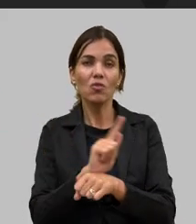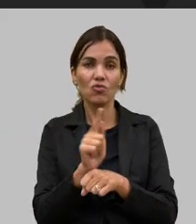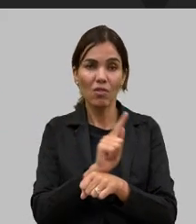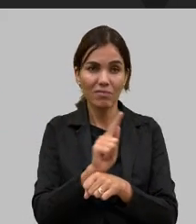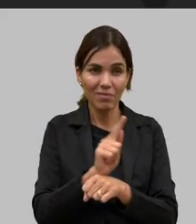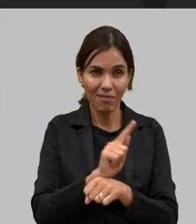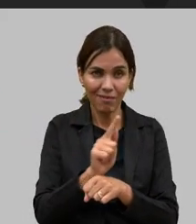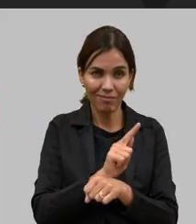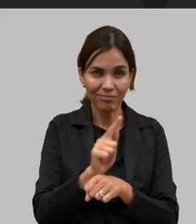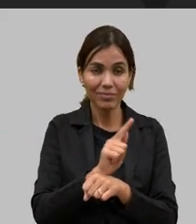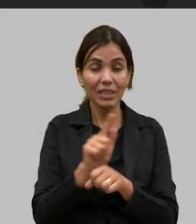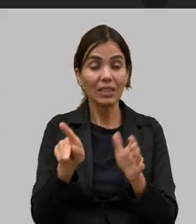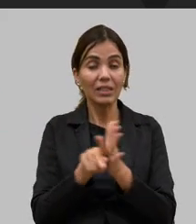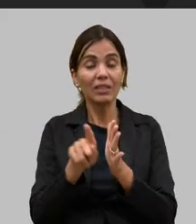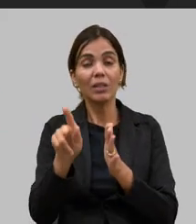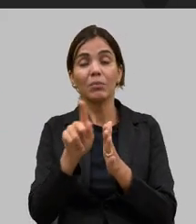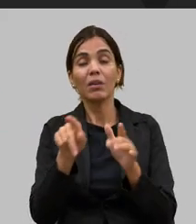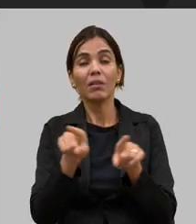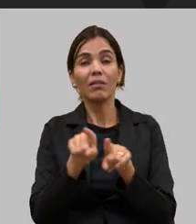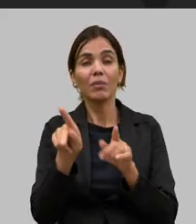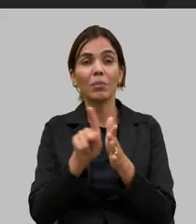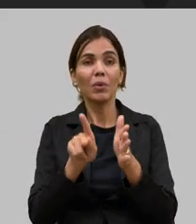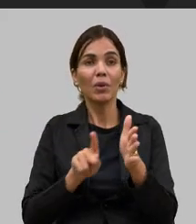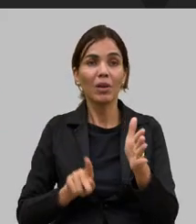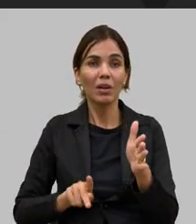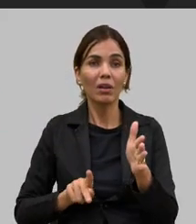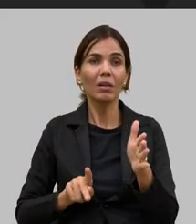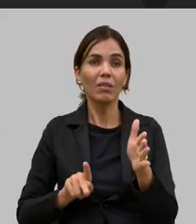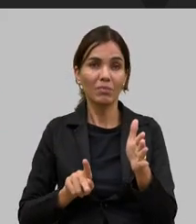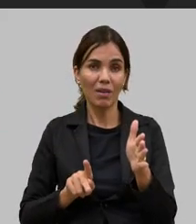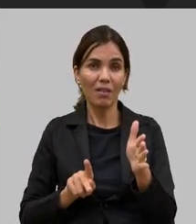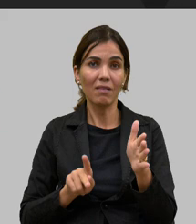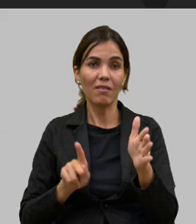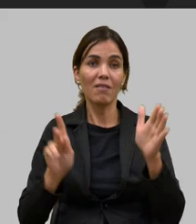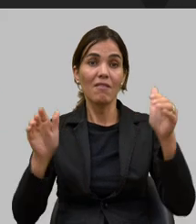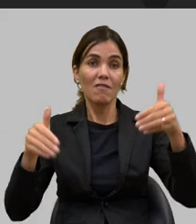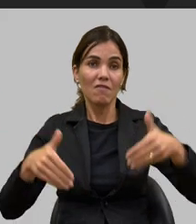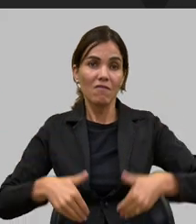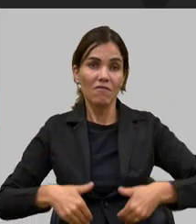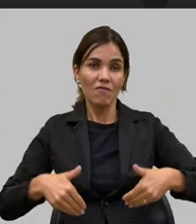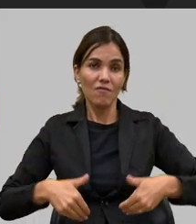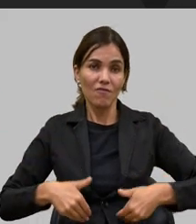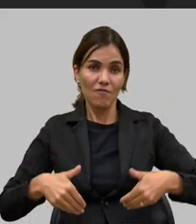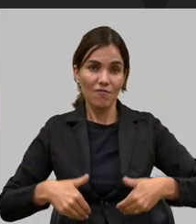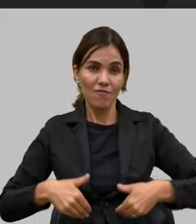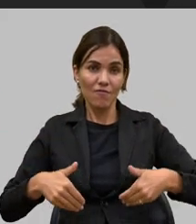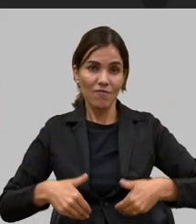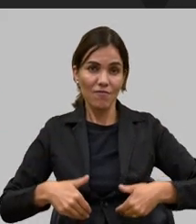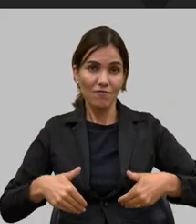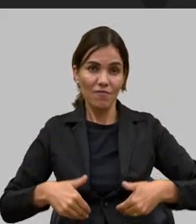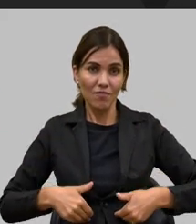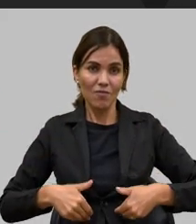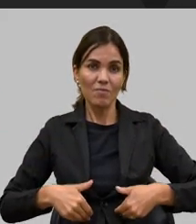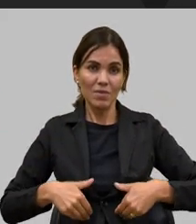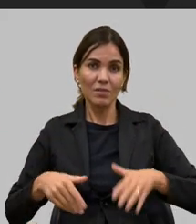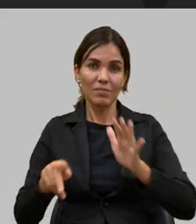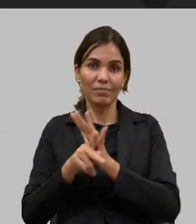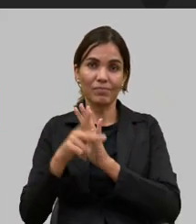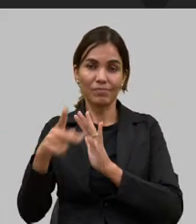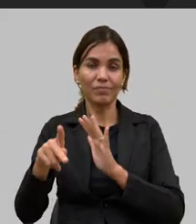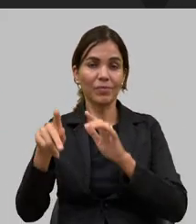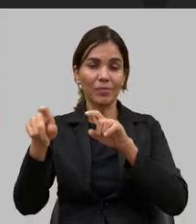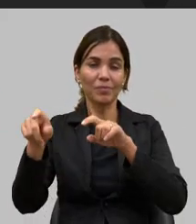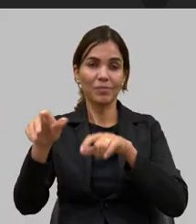programa que nós lançamos que é formidável que é o programa É do Campo que é o marketplace da EMATER para produtos artesanais a venda online